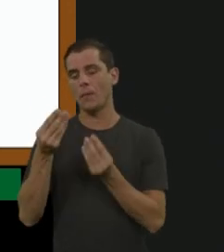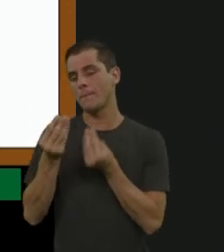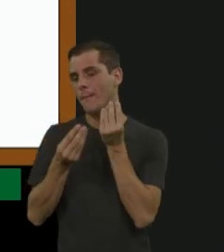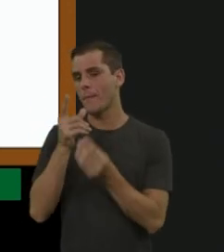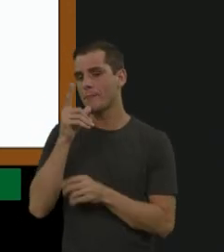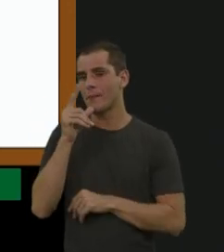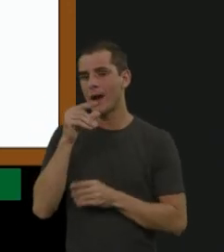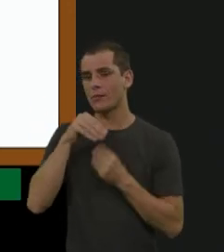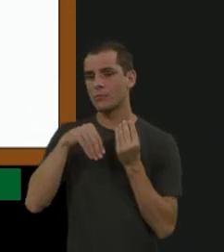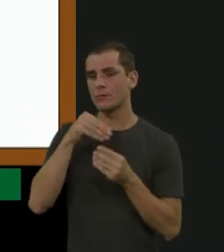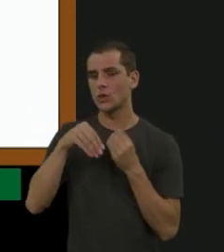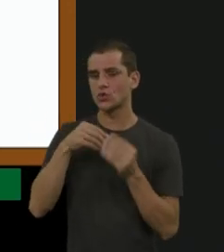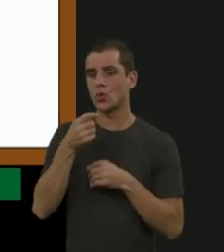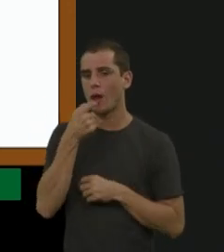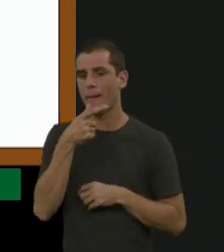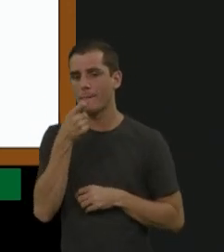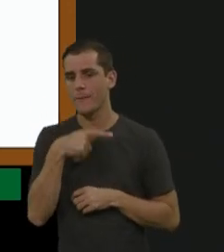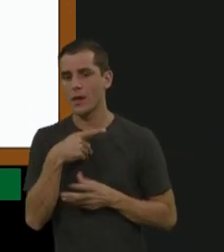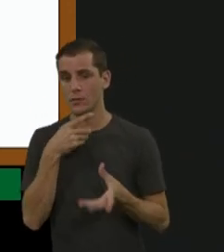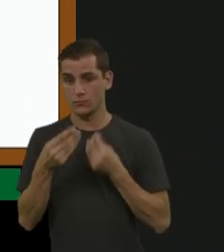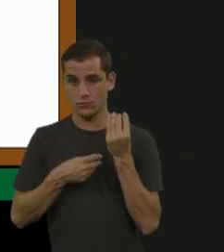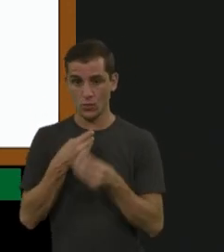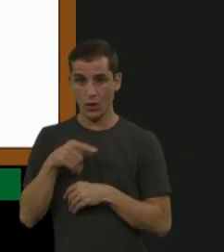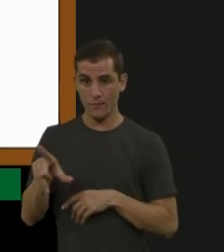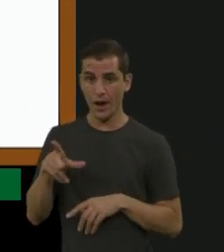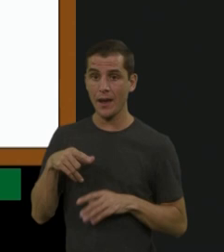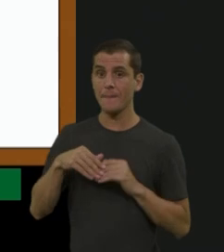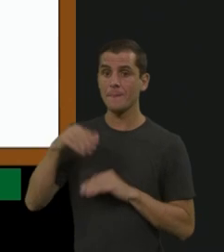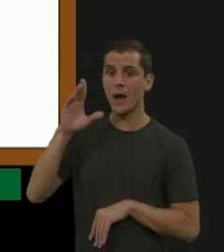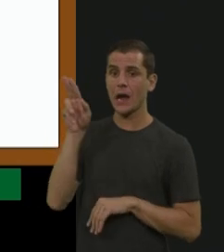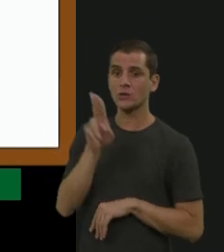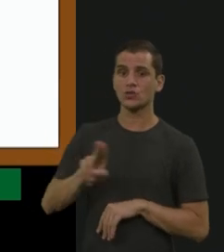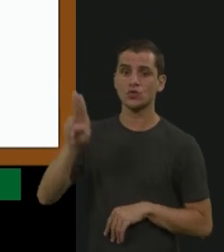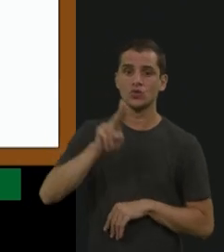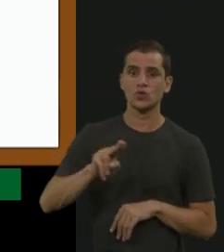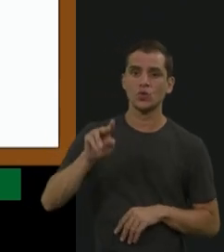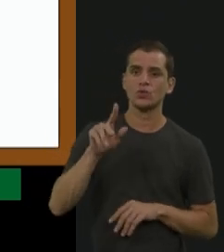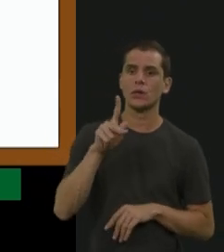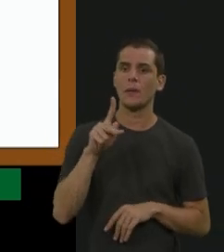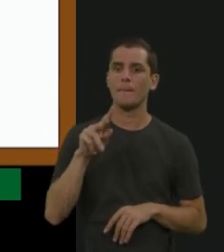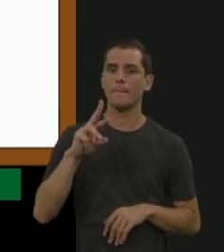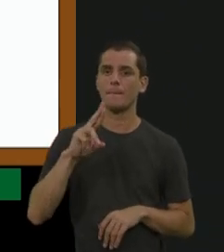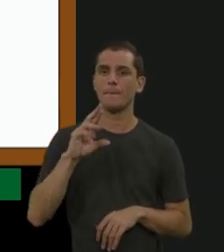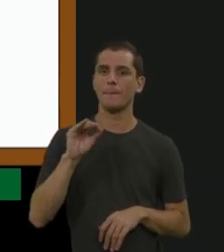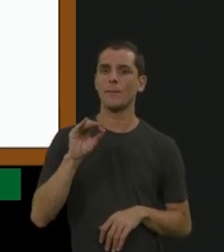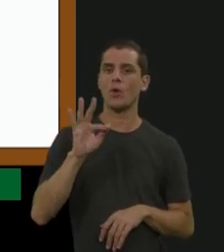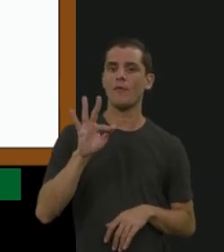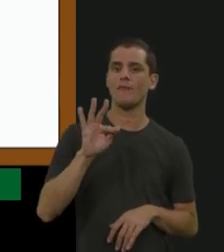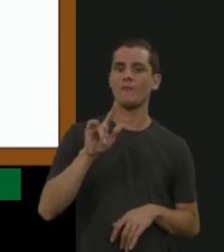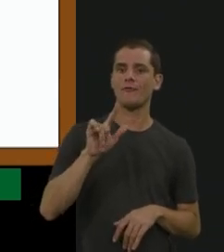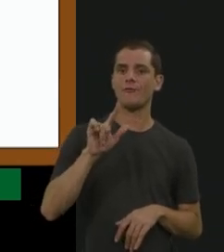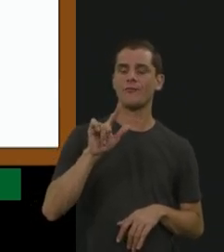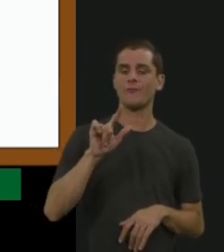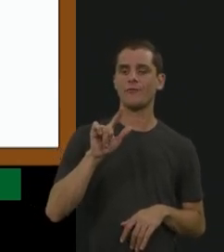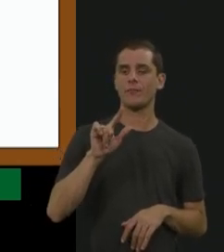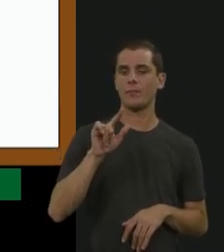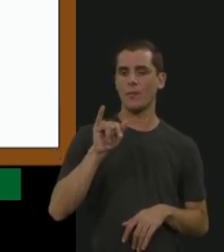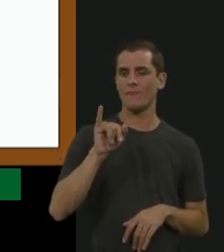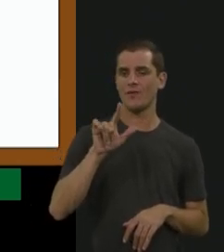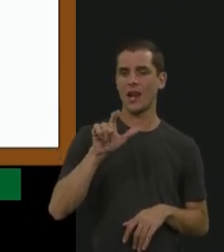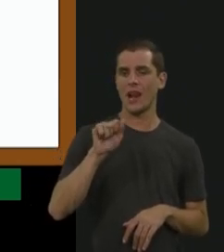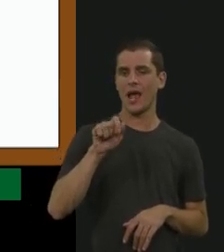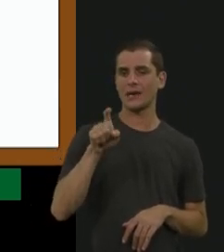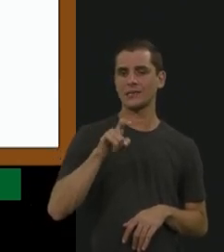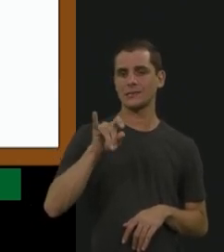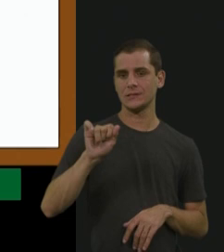vez mais tem feito a profilaxia individualizada. A gente vê que alguns indivíduos que têm atividades de risco maior,